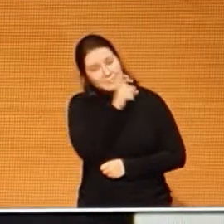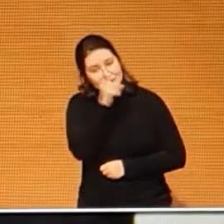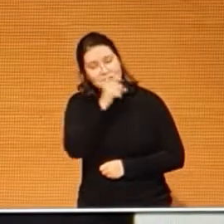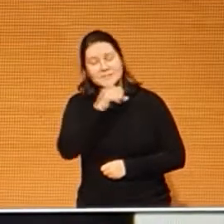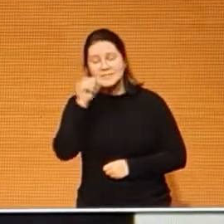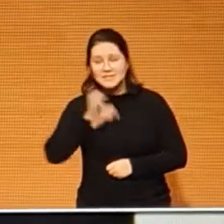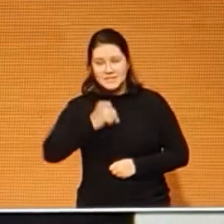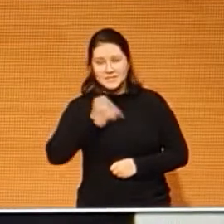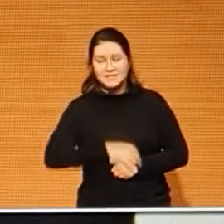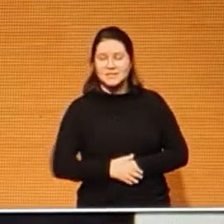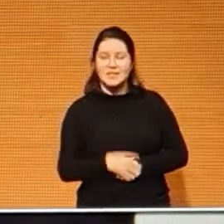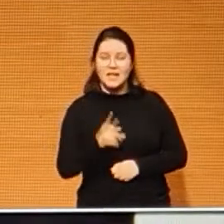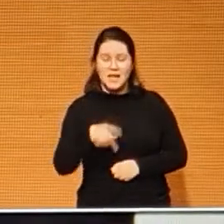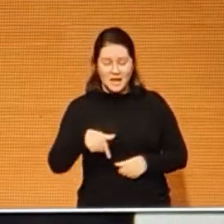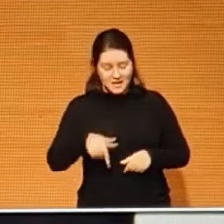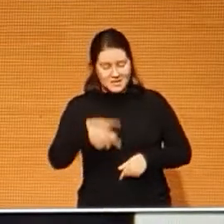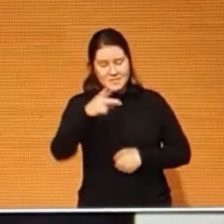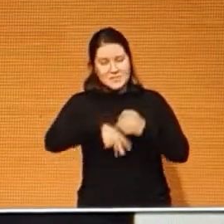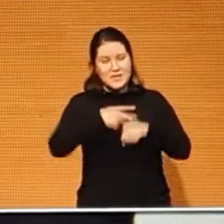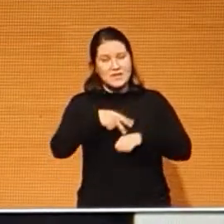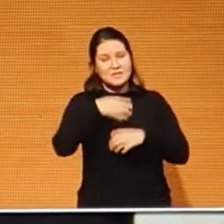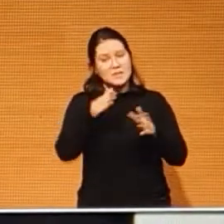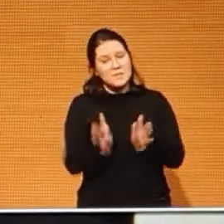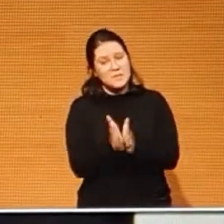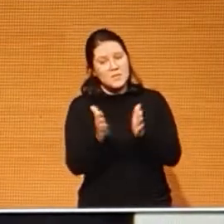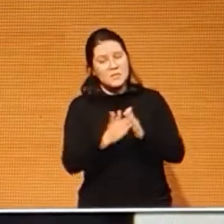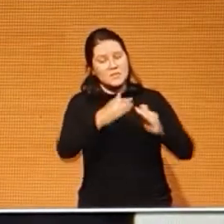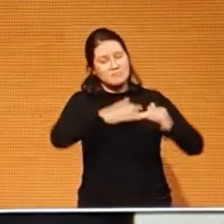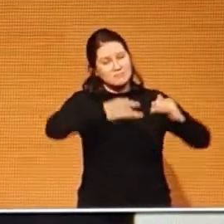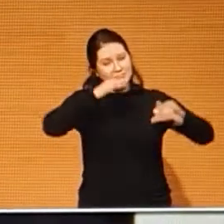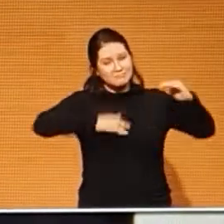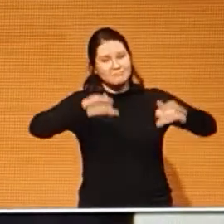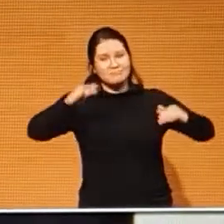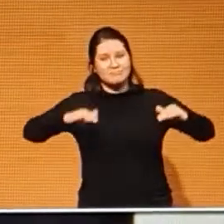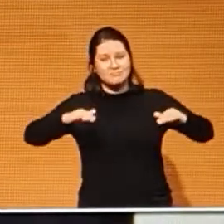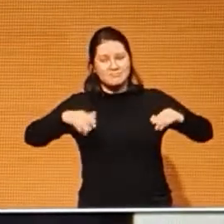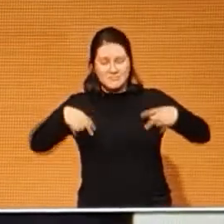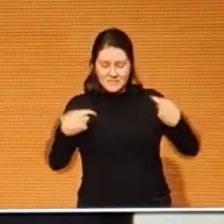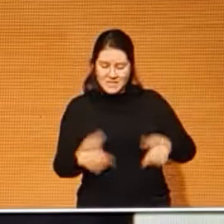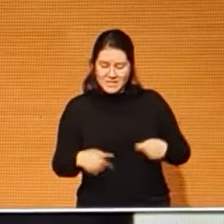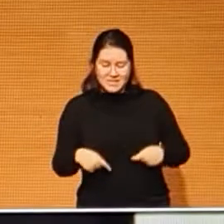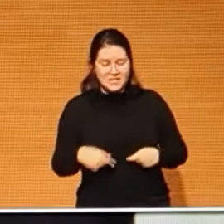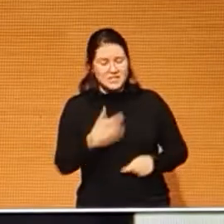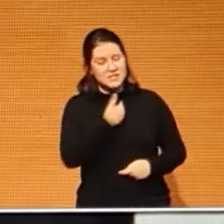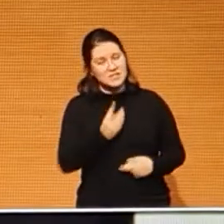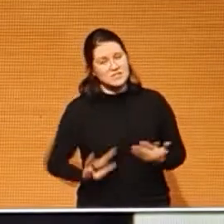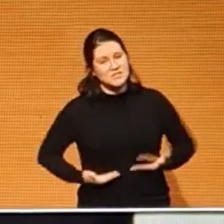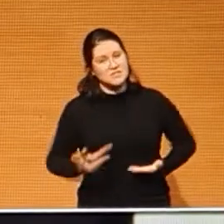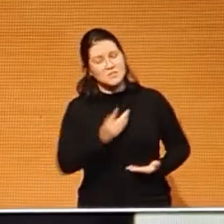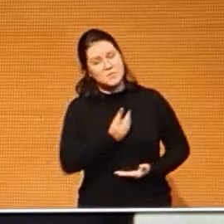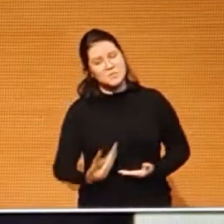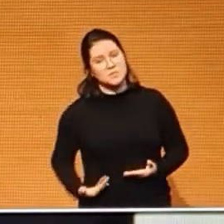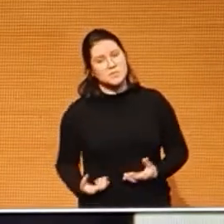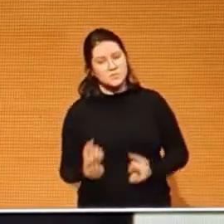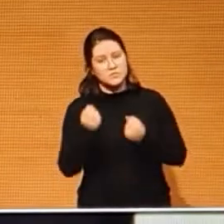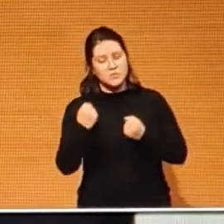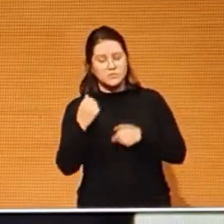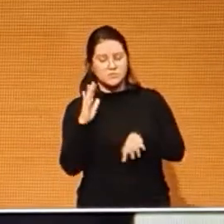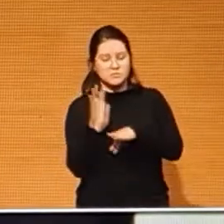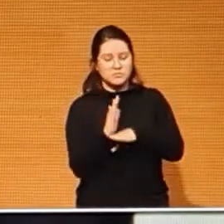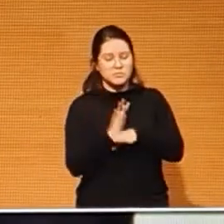o Brasil precisamos de um serviço público forte, capaz de levar segurança, educação, saúde,